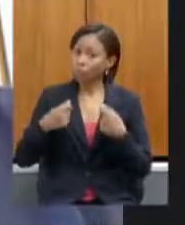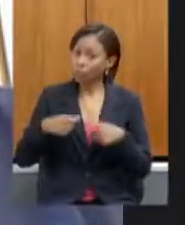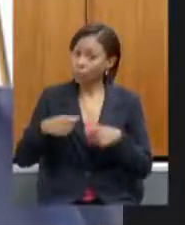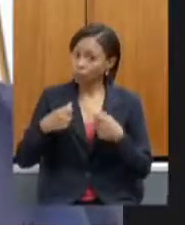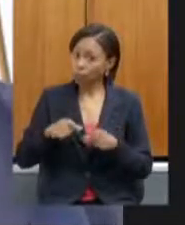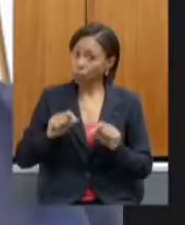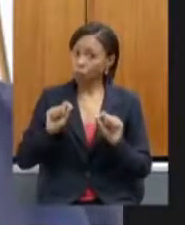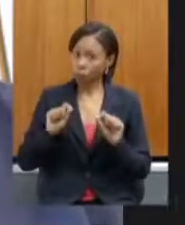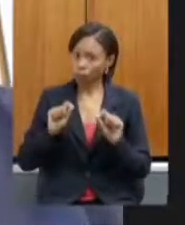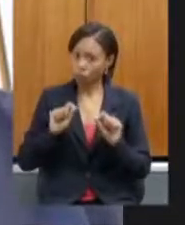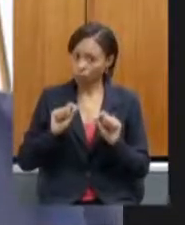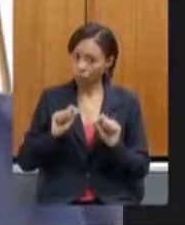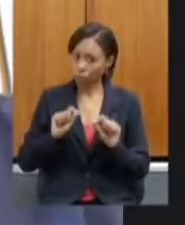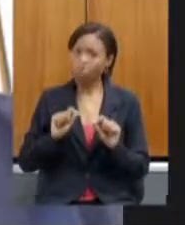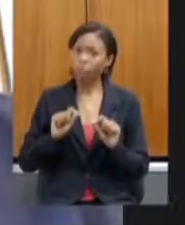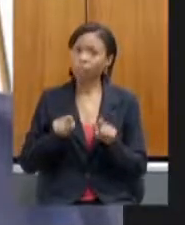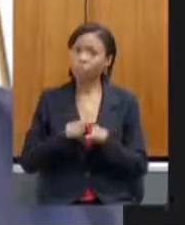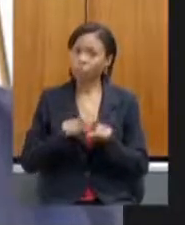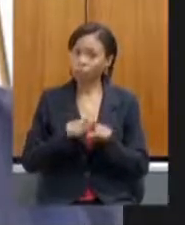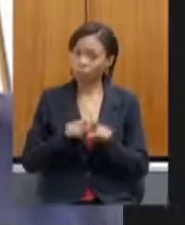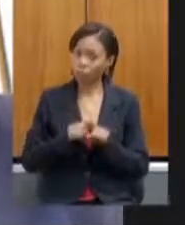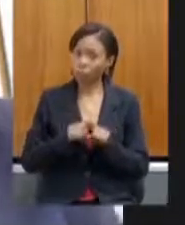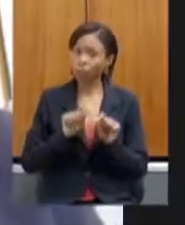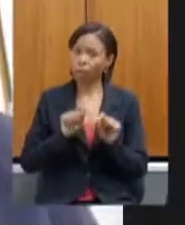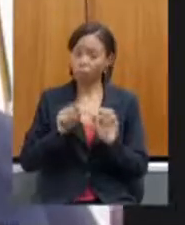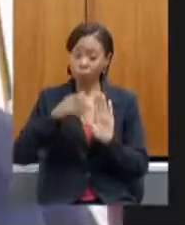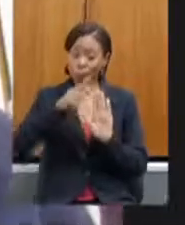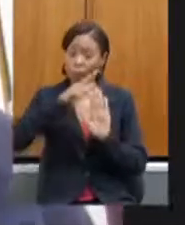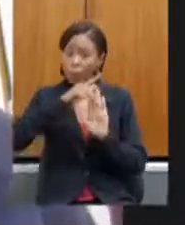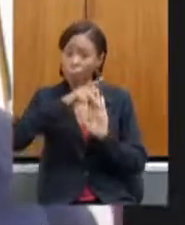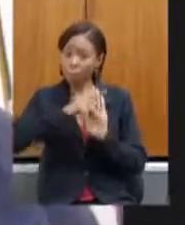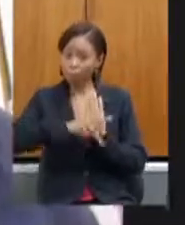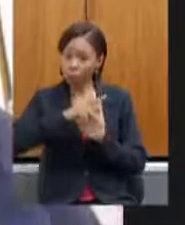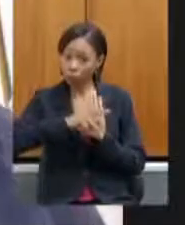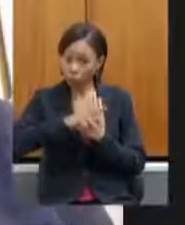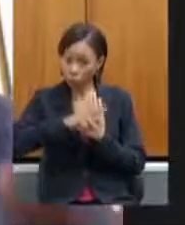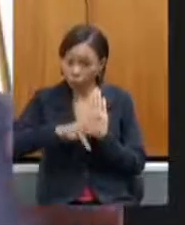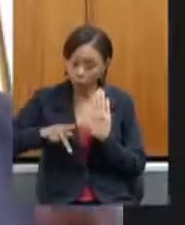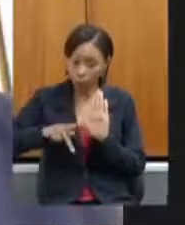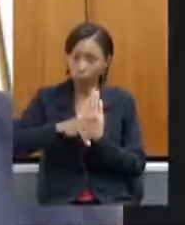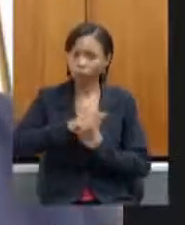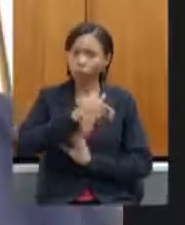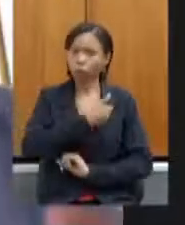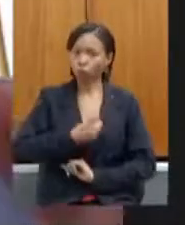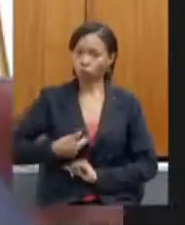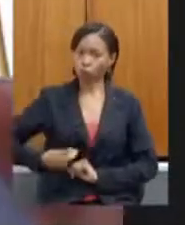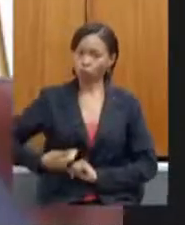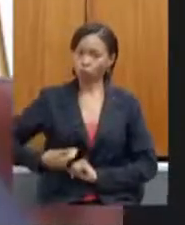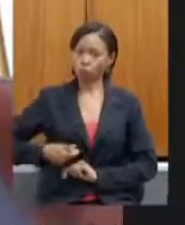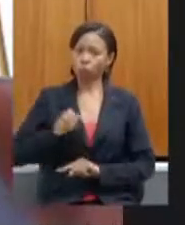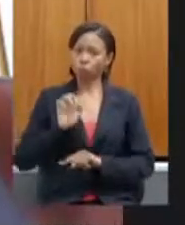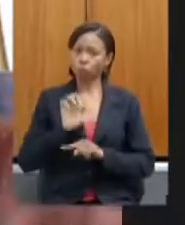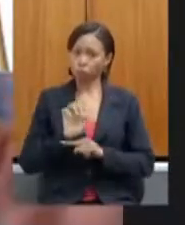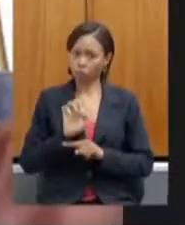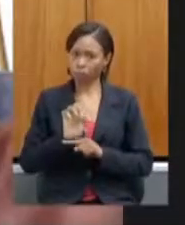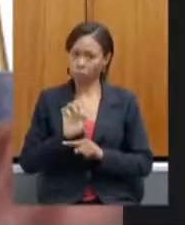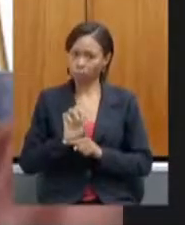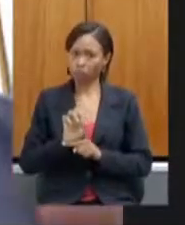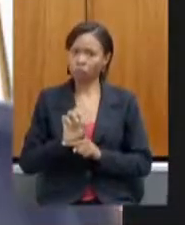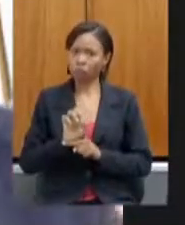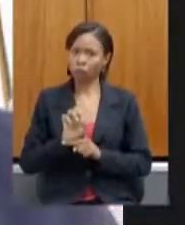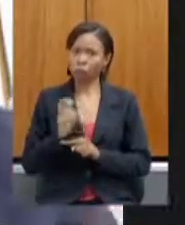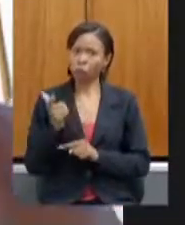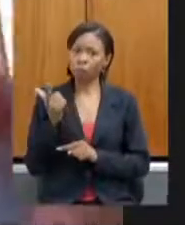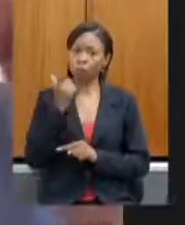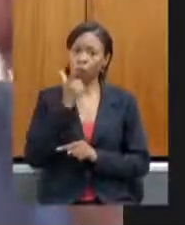do governo do estado à frente dos projetos para poder trazer os incentivos